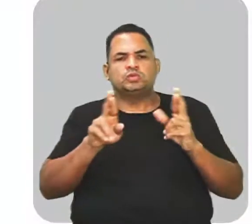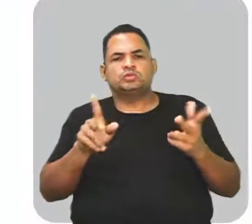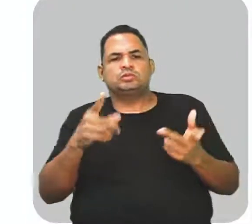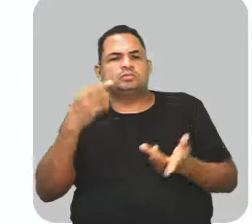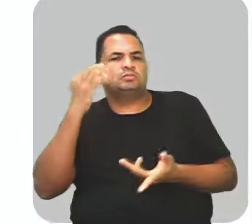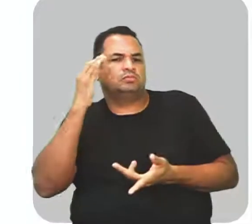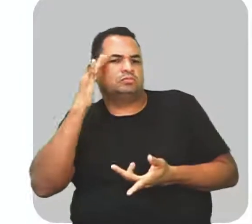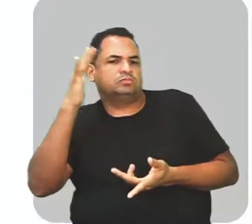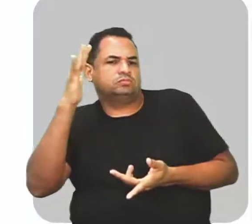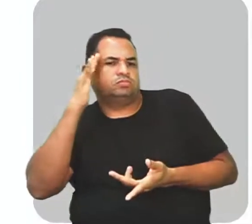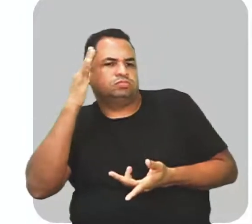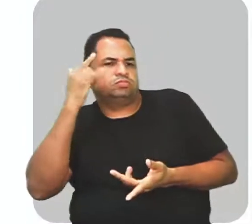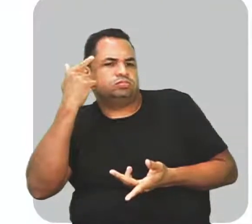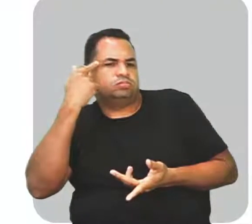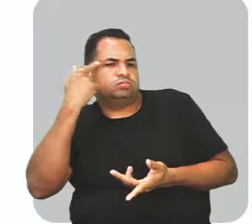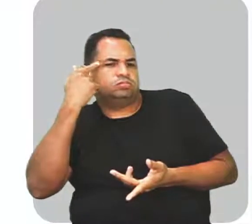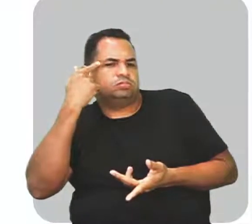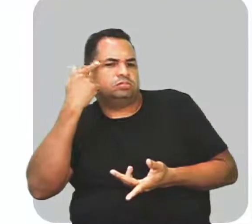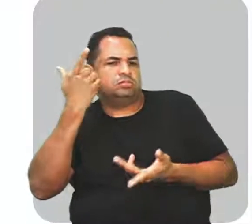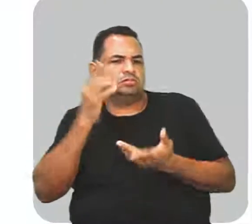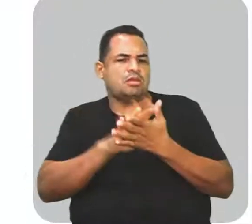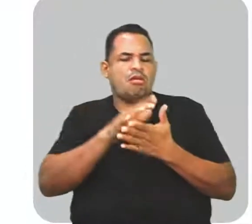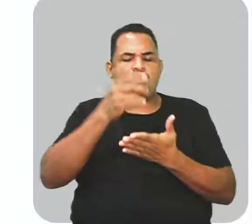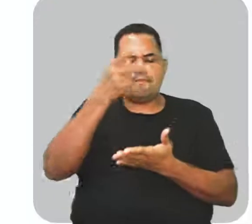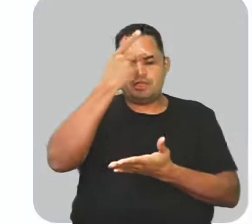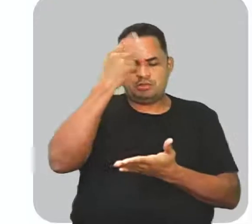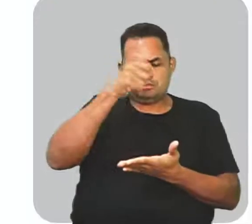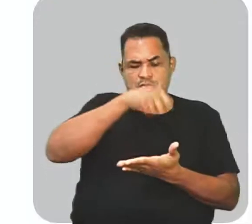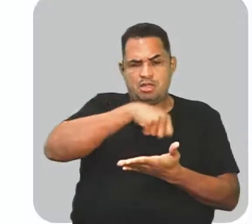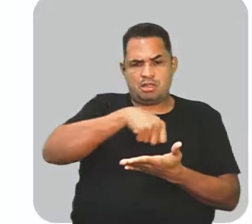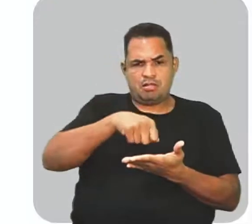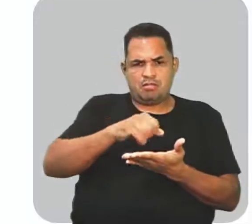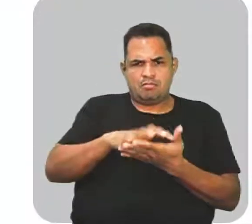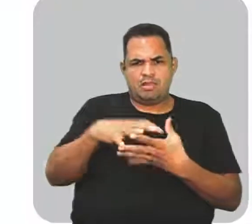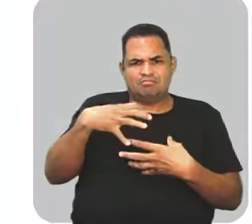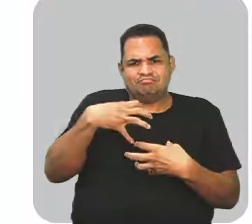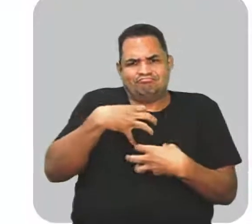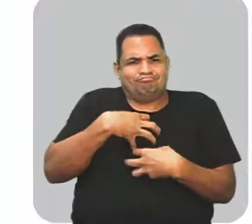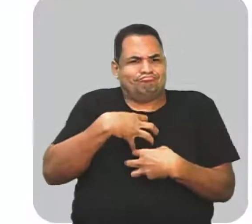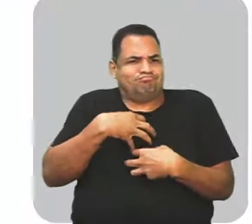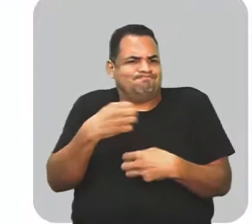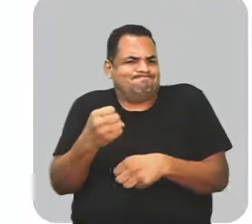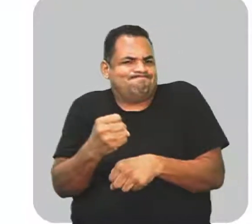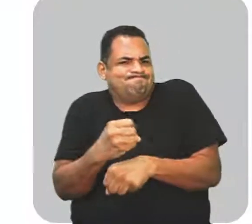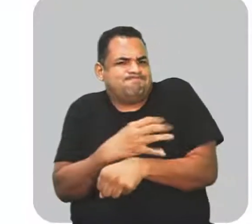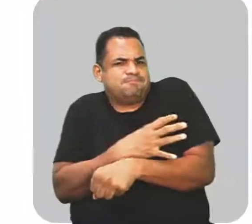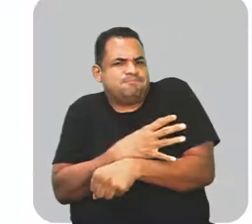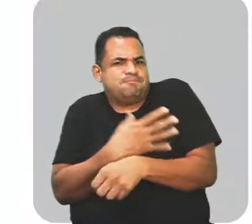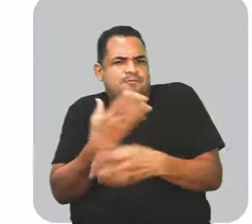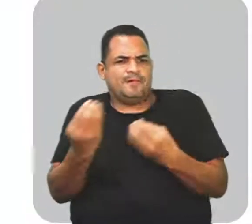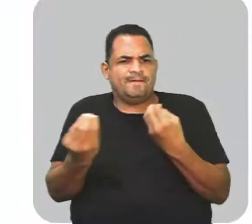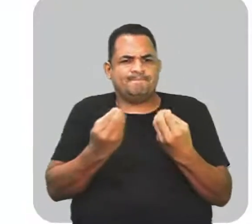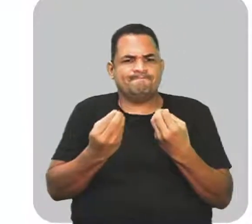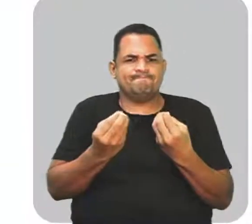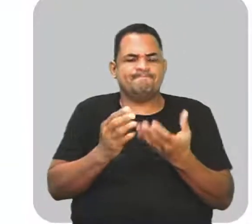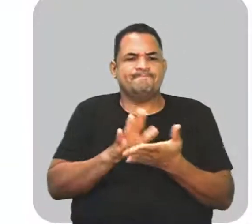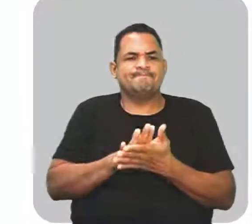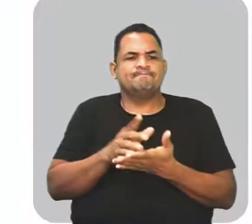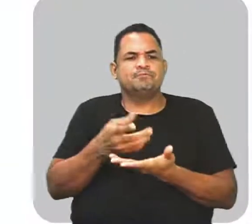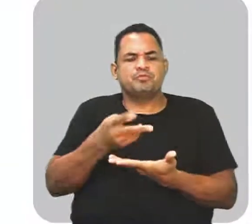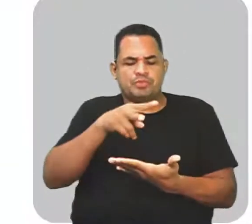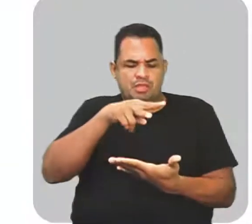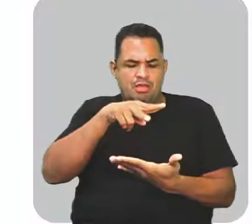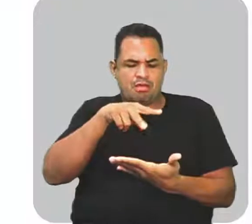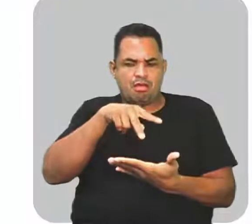pensamentos da pessoa que escreve, para comover, para surpreender, para fazer o leitor